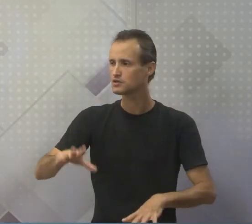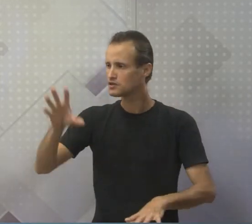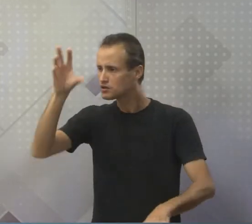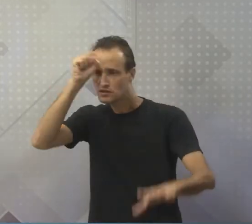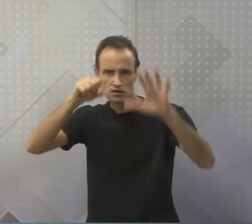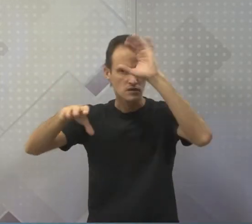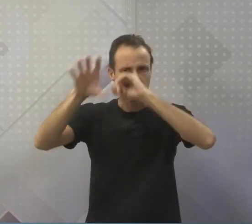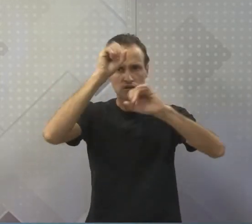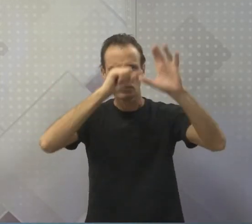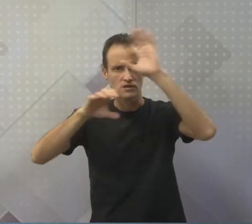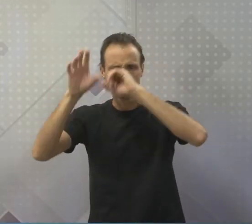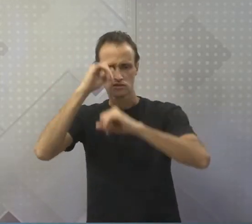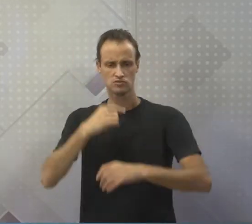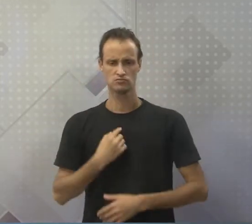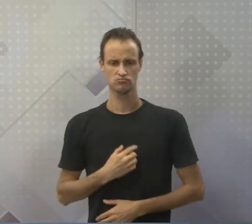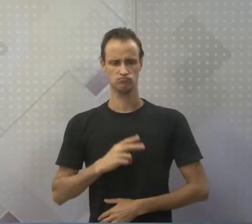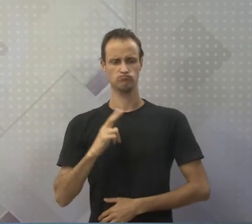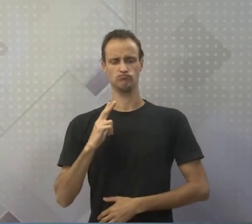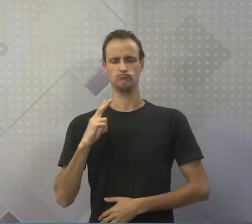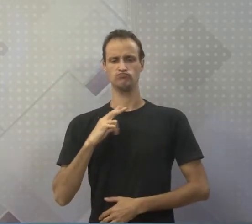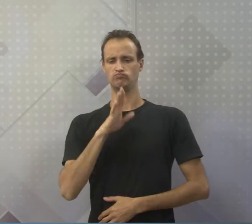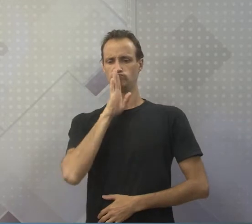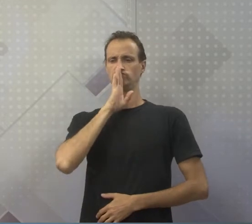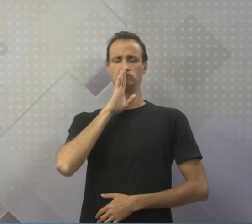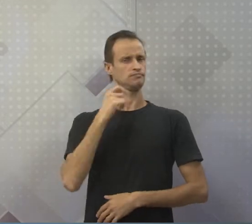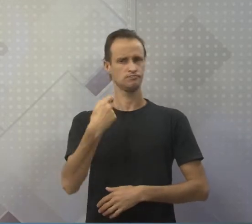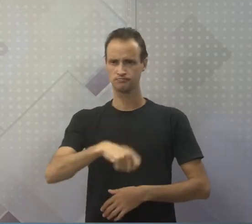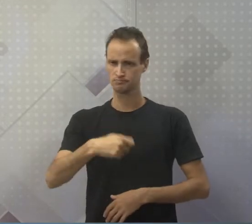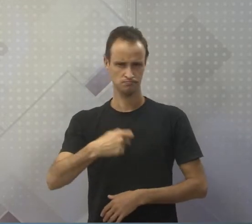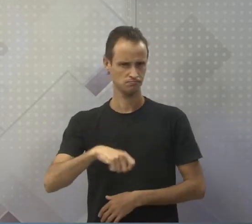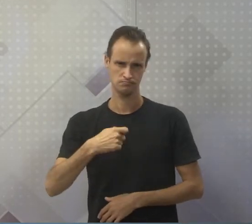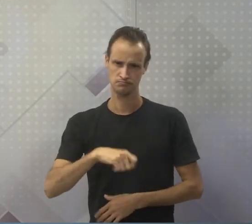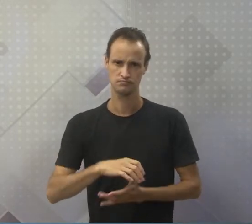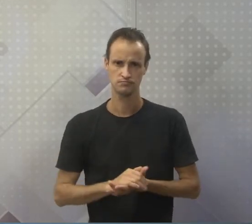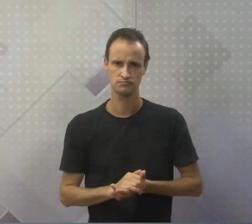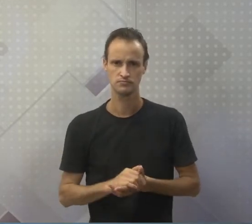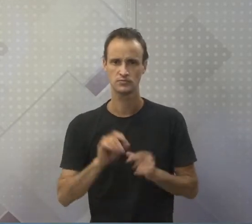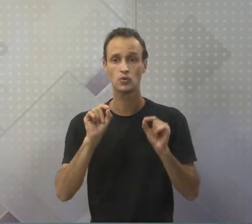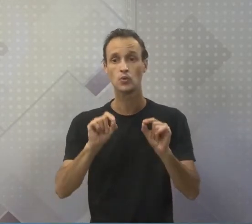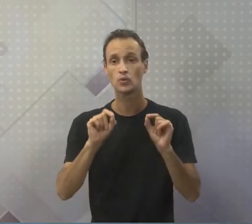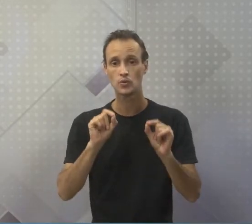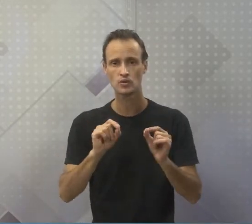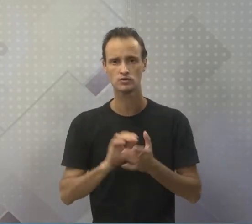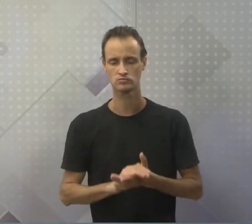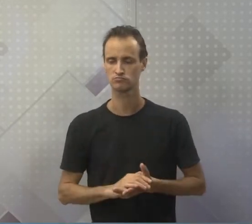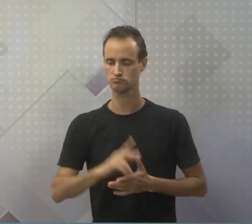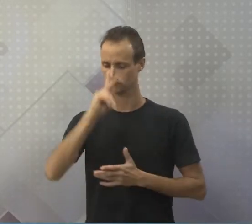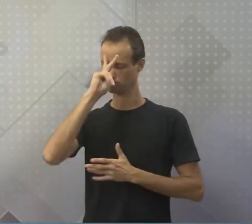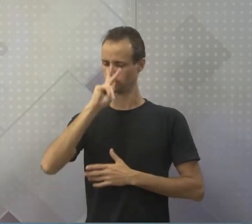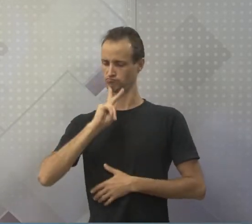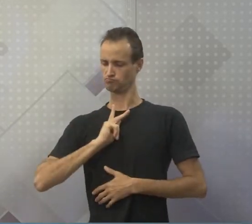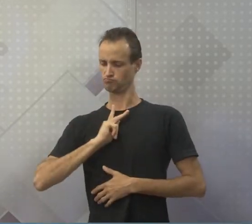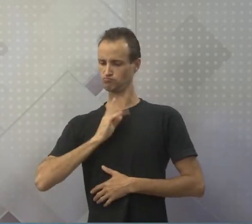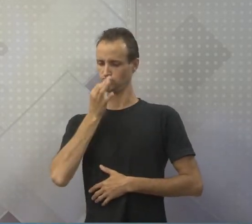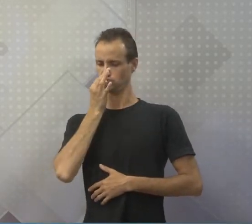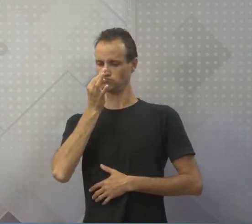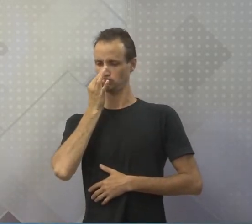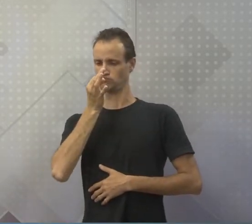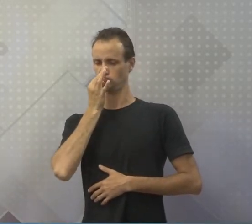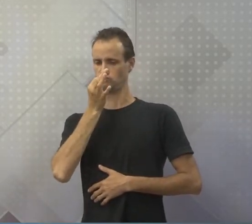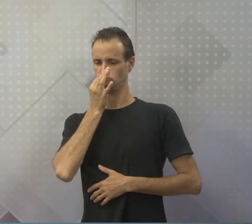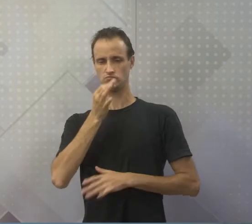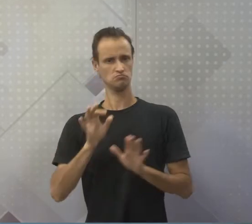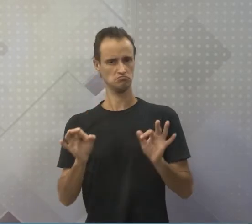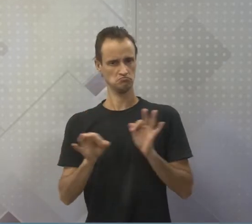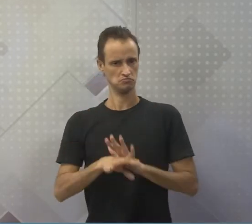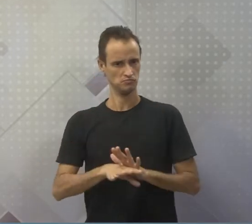deixar de ser ensimesmado. O que é que é ensimesmado? É sobre você mesmo. Você pensa